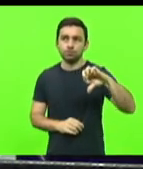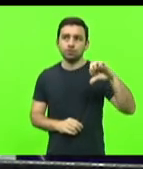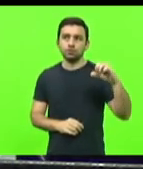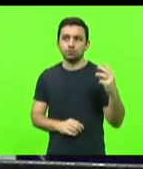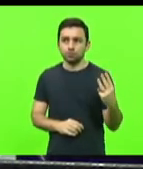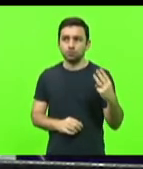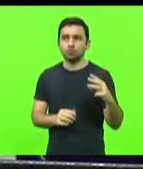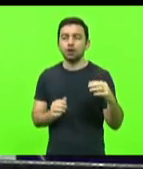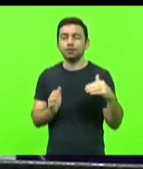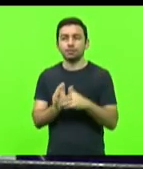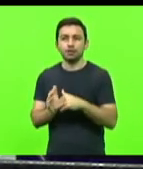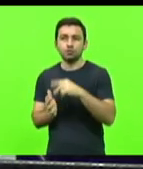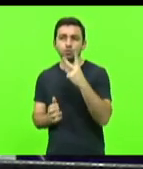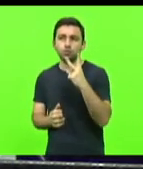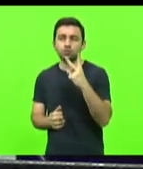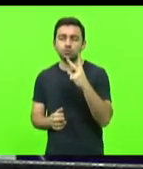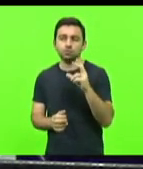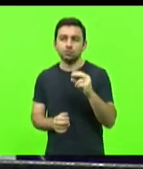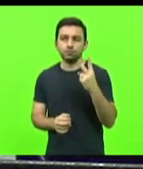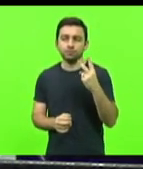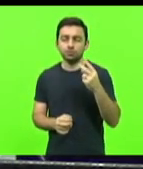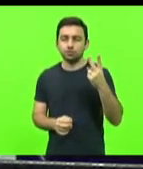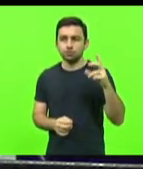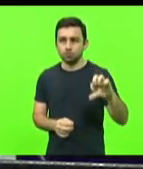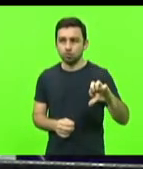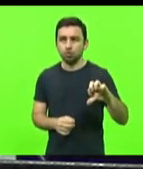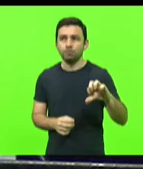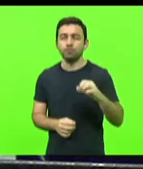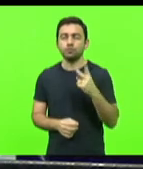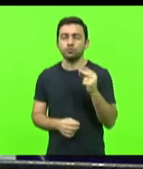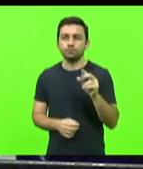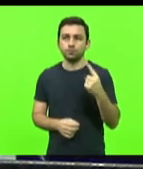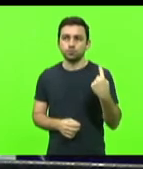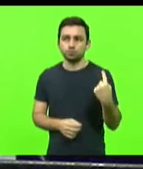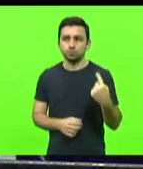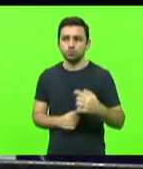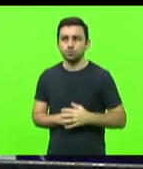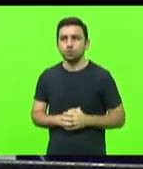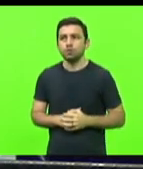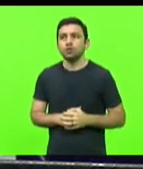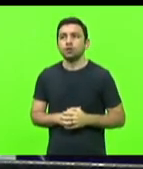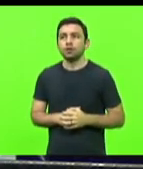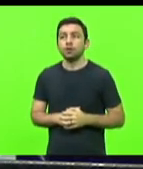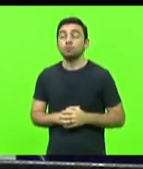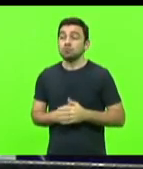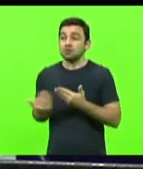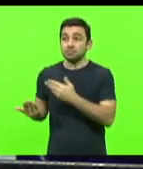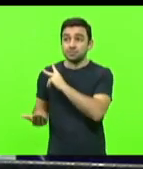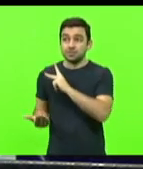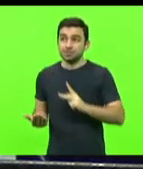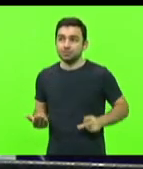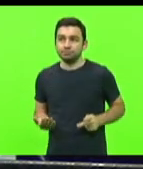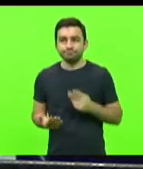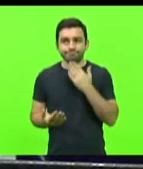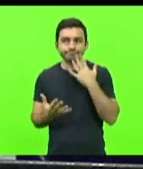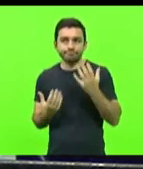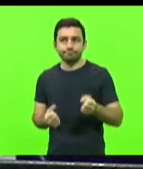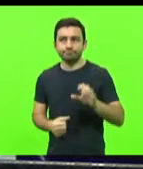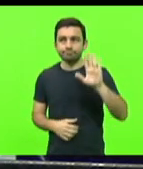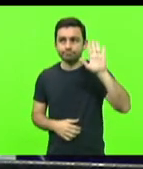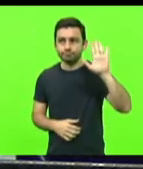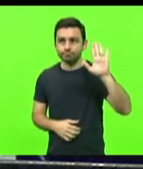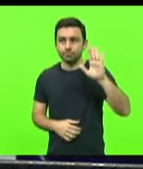a 2.029-2021. O senhor presidente, atendendo a questão de ordem do senhor